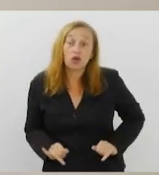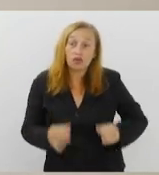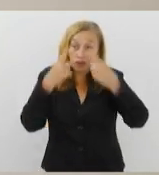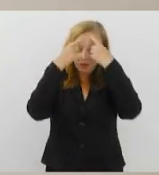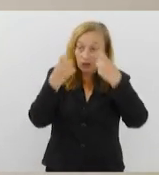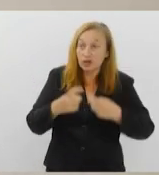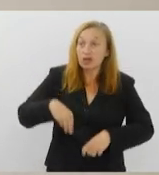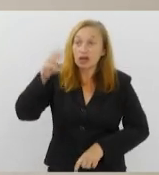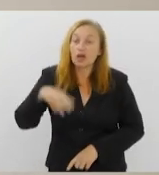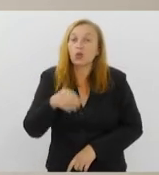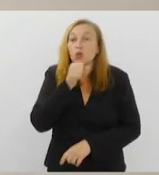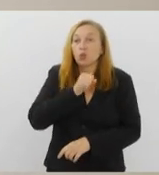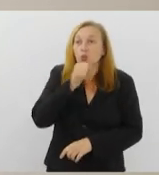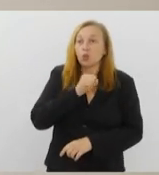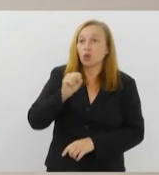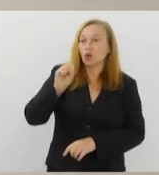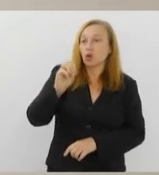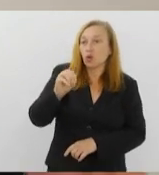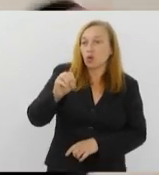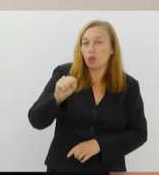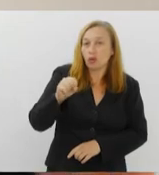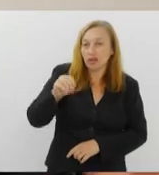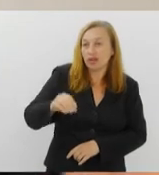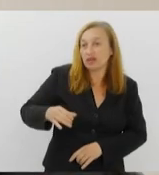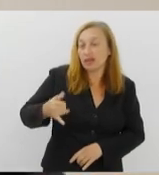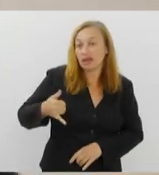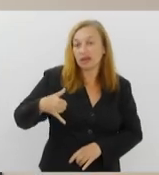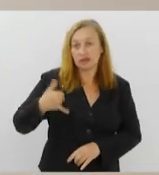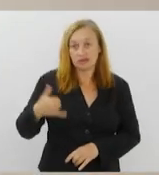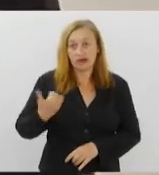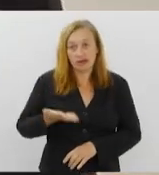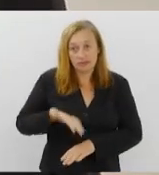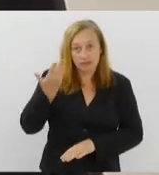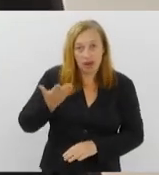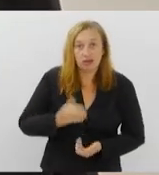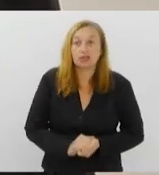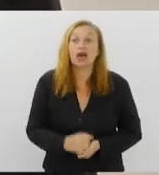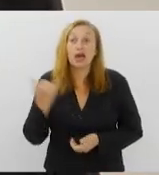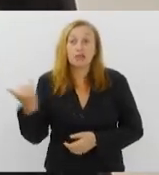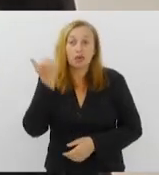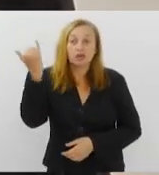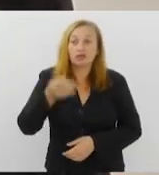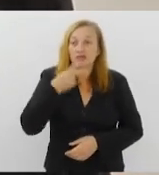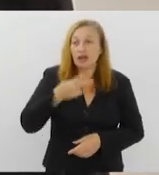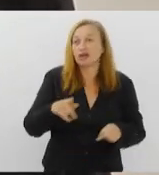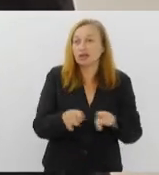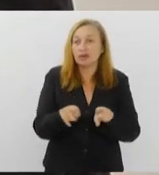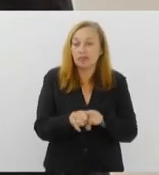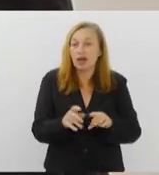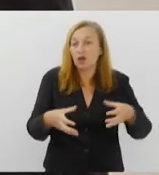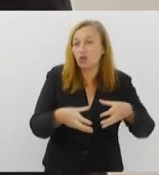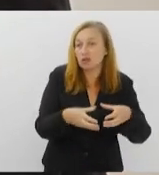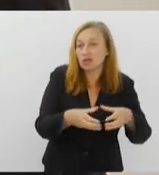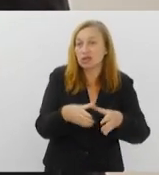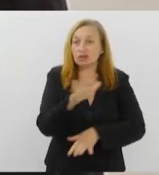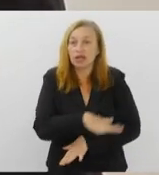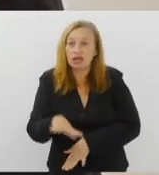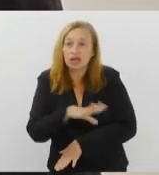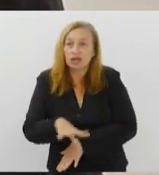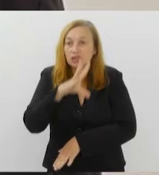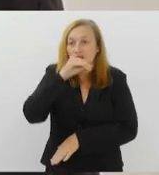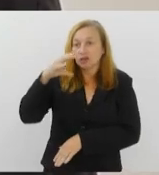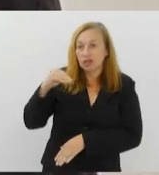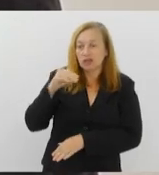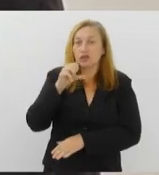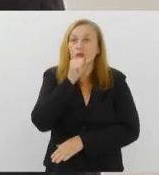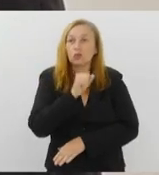idosos acima de 80 anos. É importante frisar também que a Comissão da Criança, Adolescente e da Pessoa Idosa